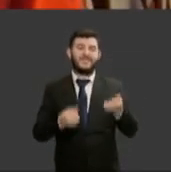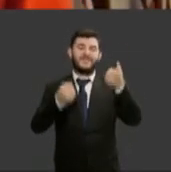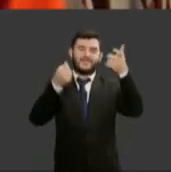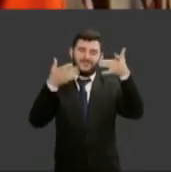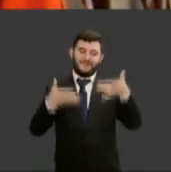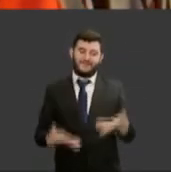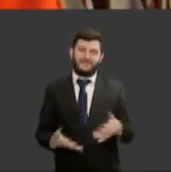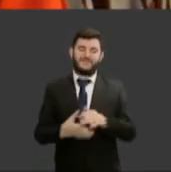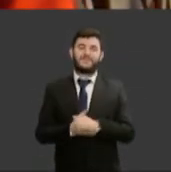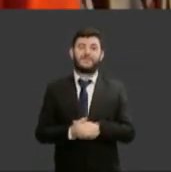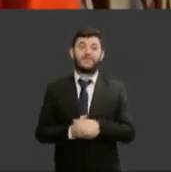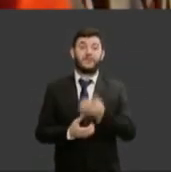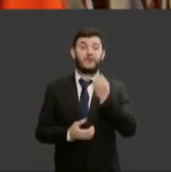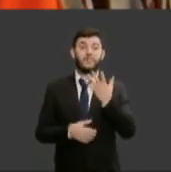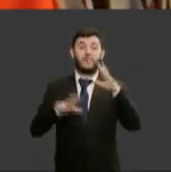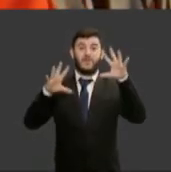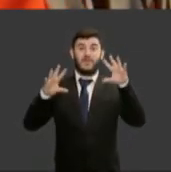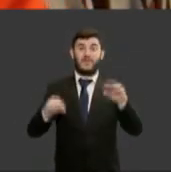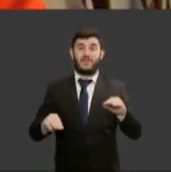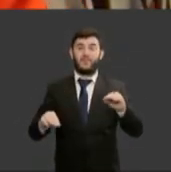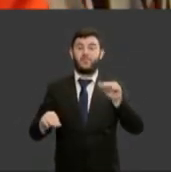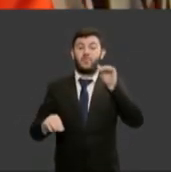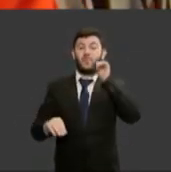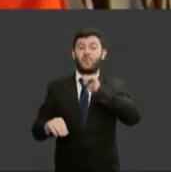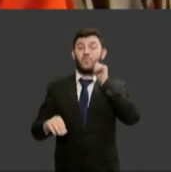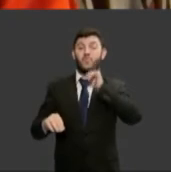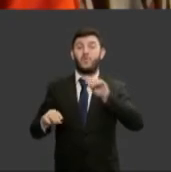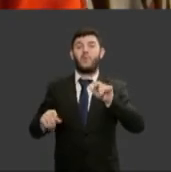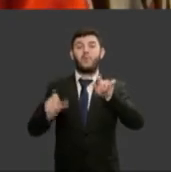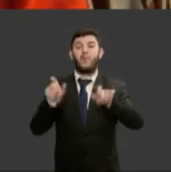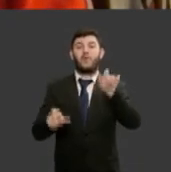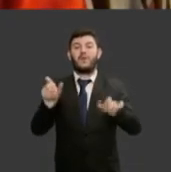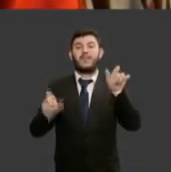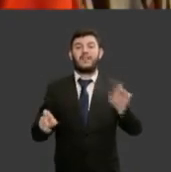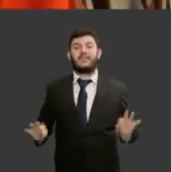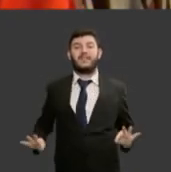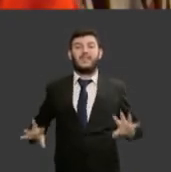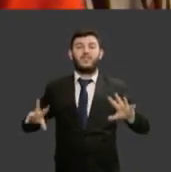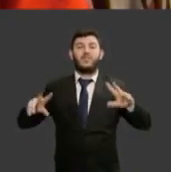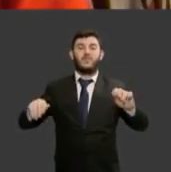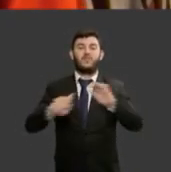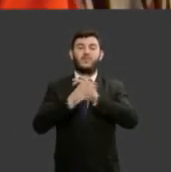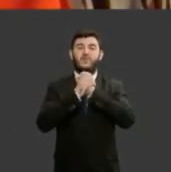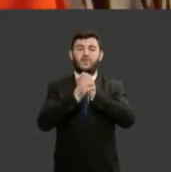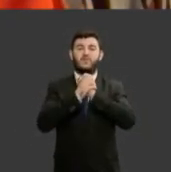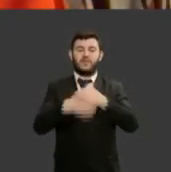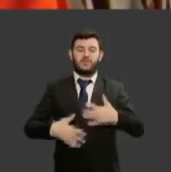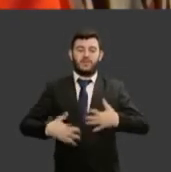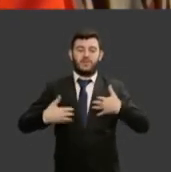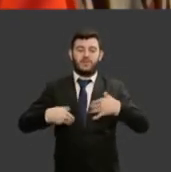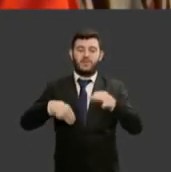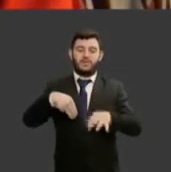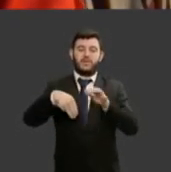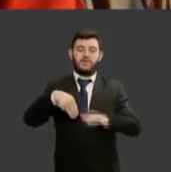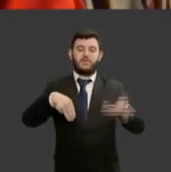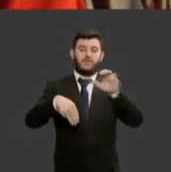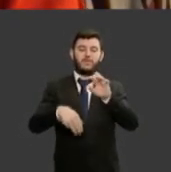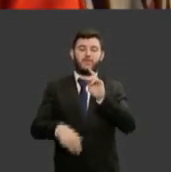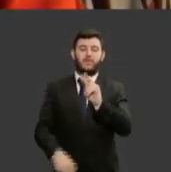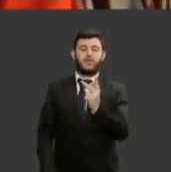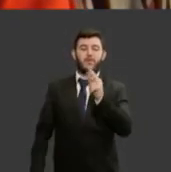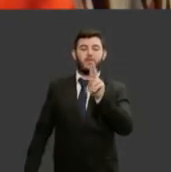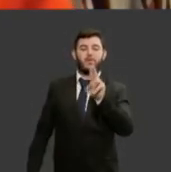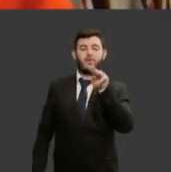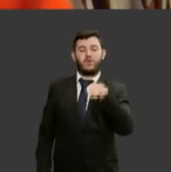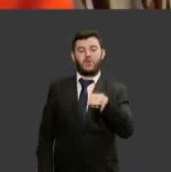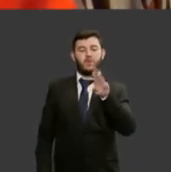todas eu cumprimento sua excelência o presidente Humberto Martins presidente do